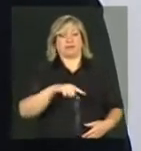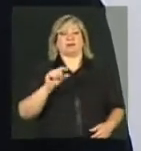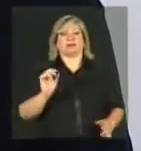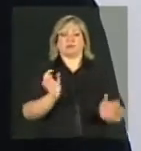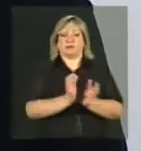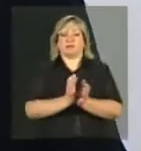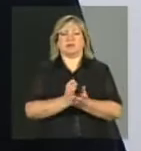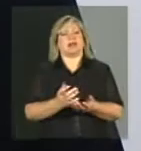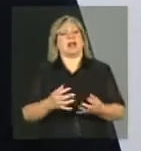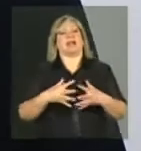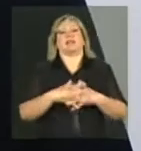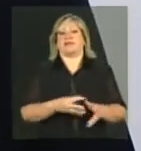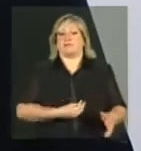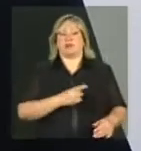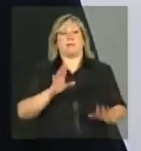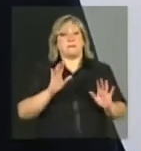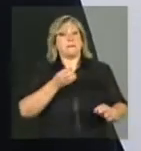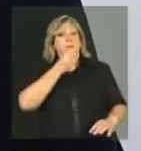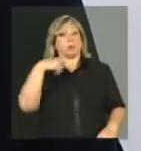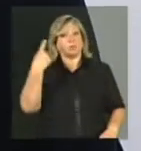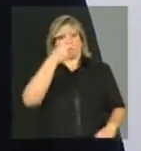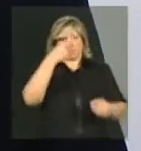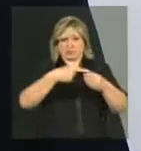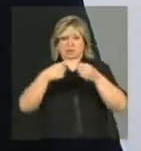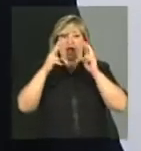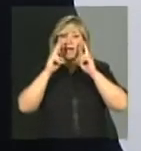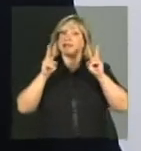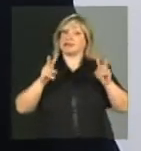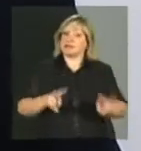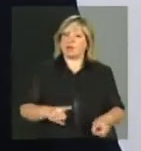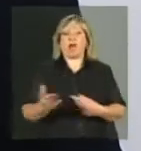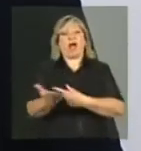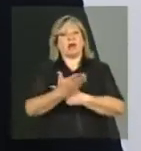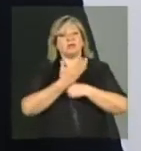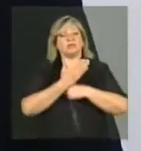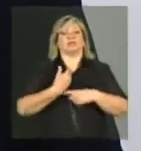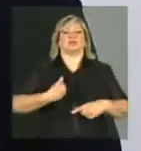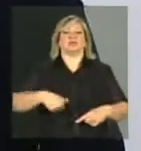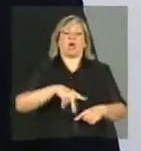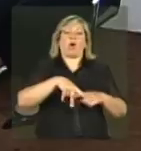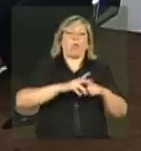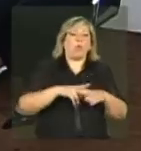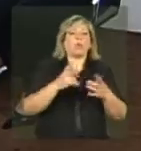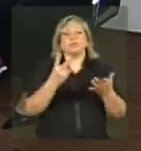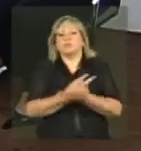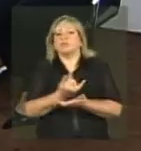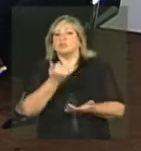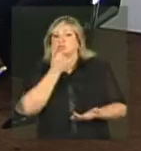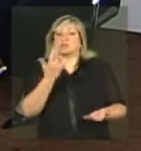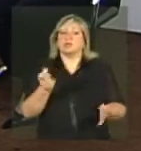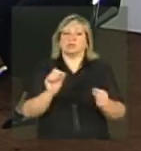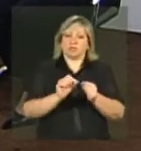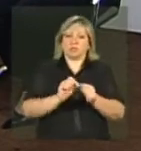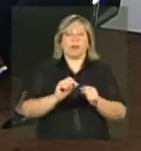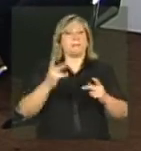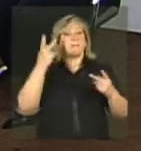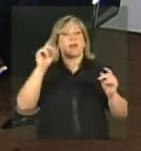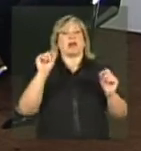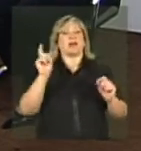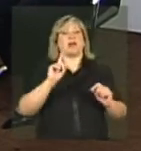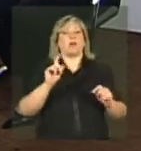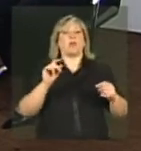prejudicadas, mas é bom os municípios estarem atentos e ajudar a gente a corrigir em tempo para não haver prejuízo para os beneficiários.